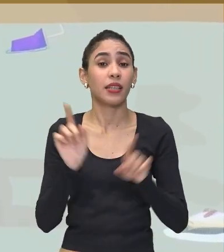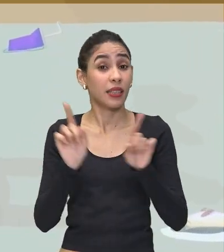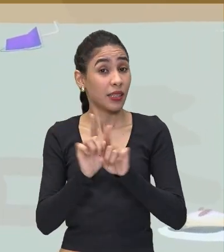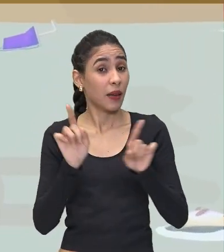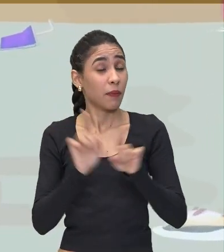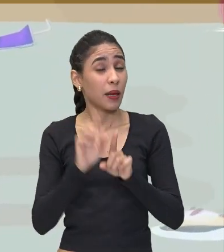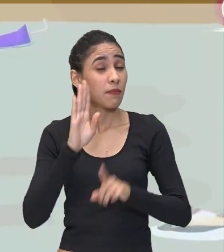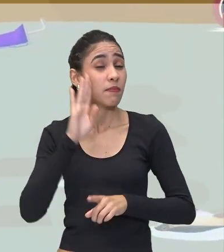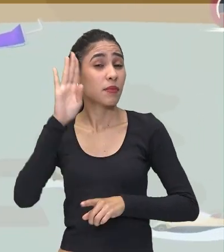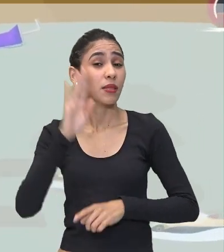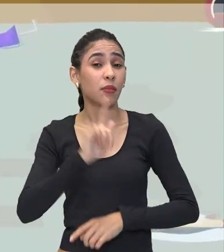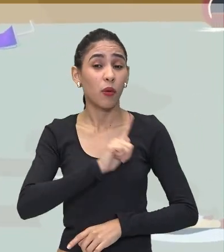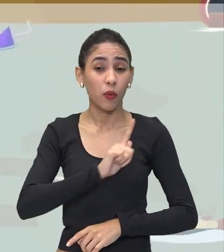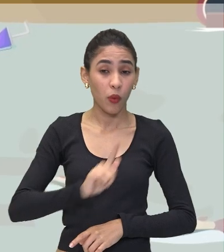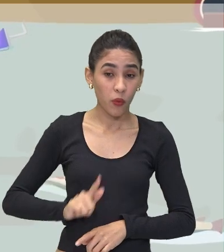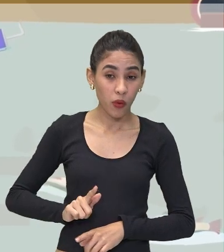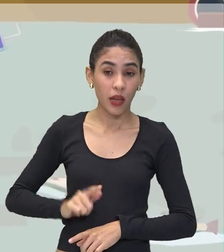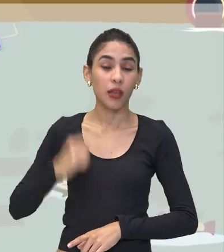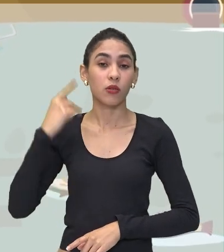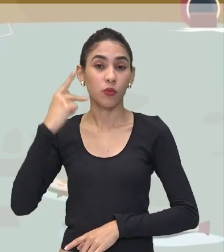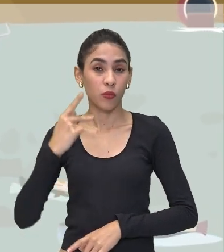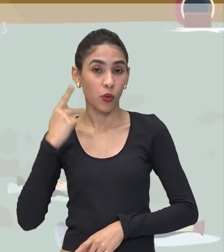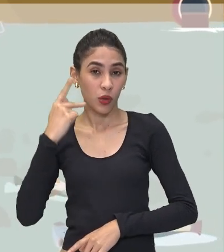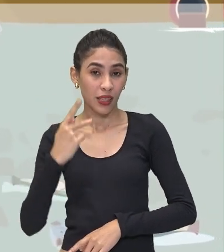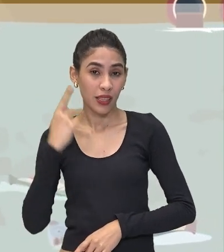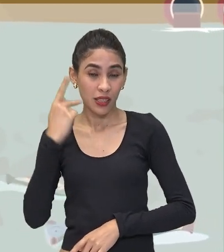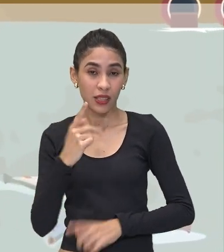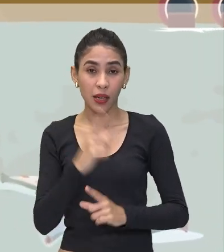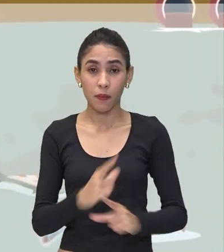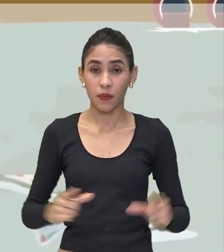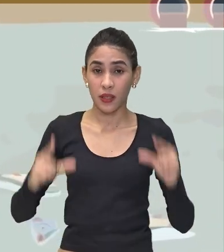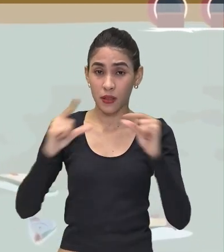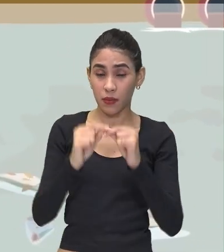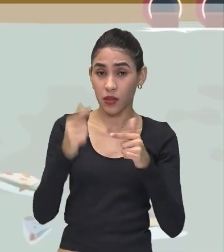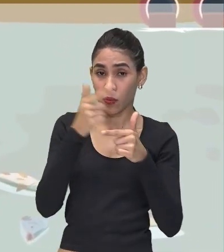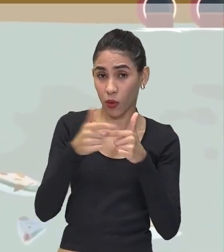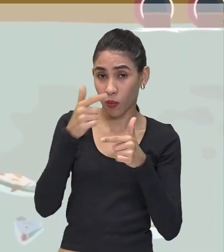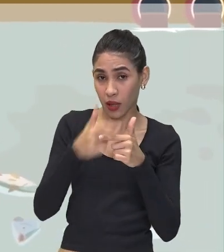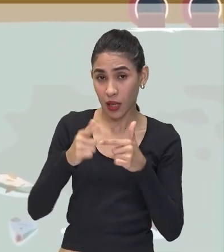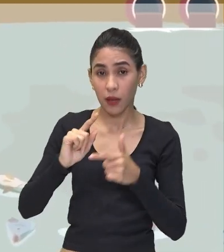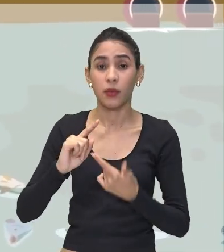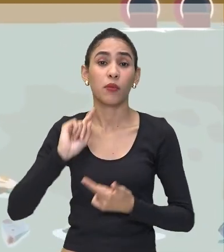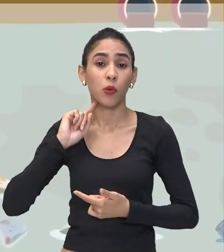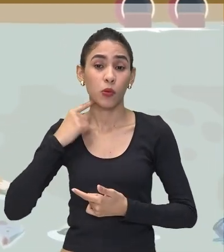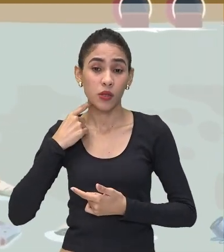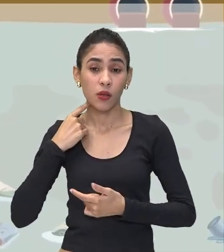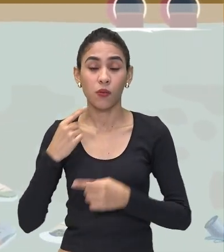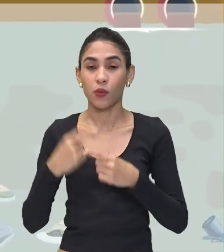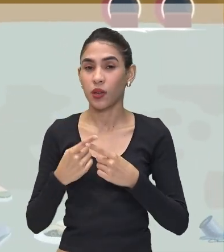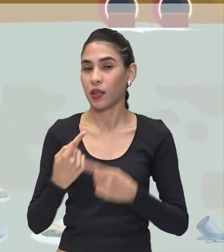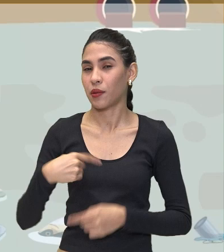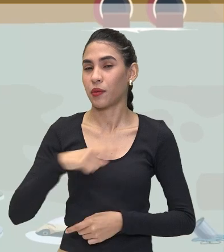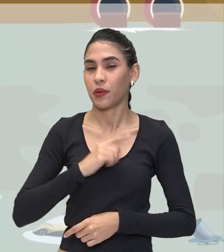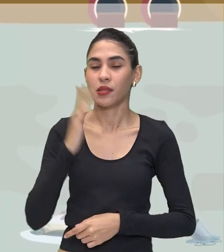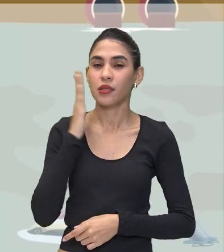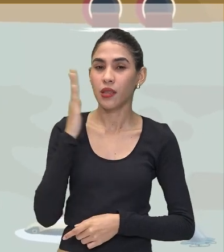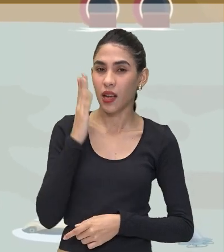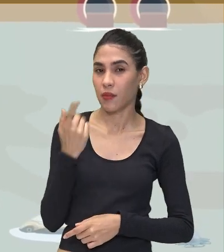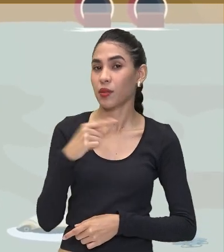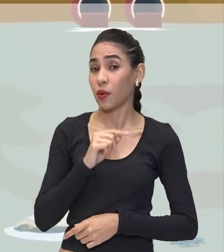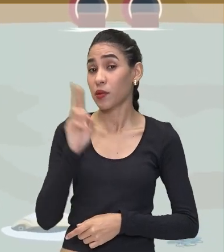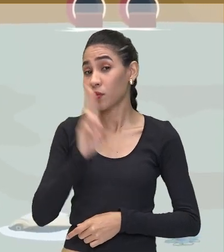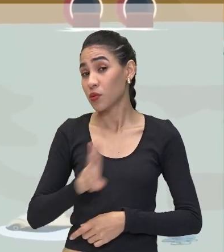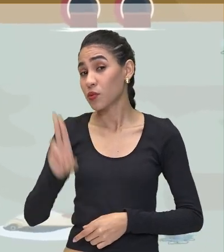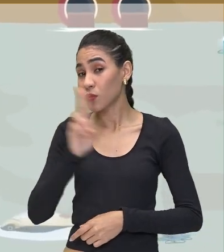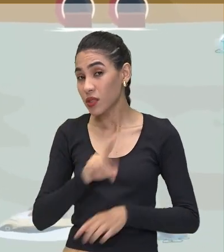Programas Políticas Que minimizem Todos esses impactos Porque a gente sabe Que a gente utiliza Ali os recursos